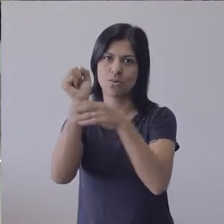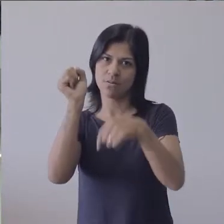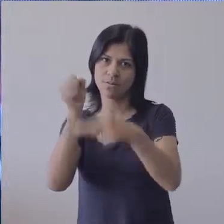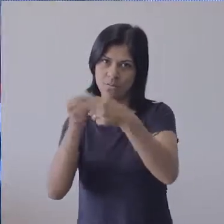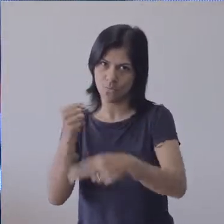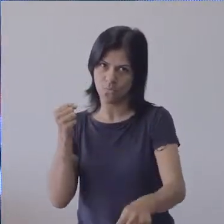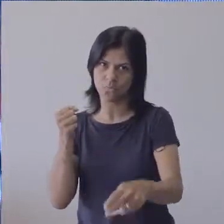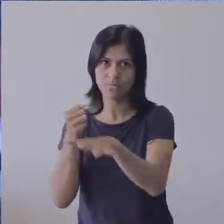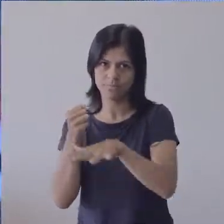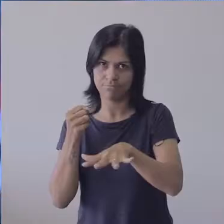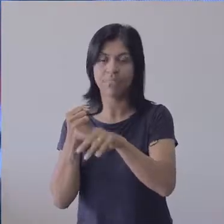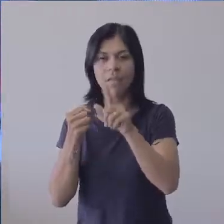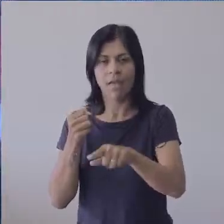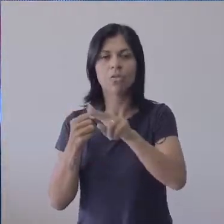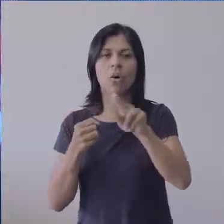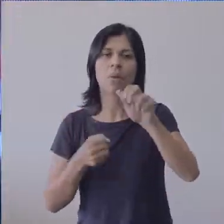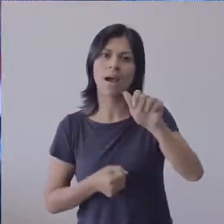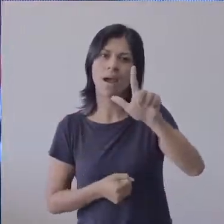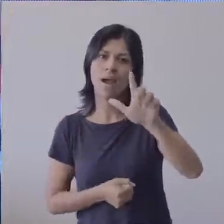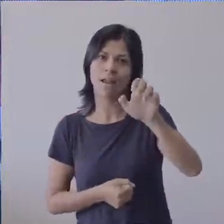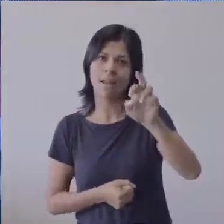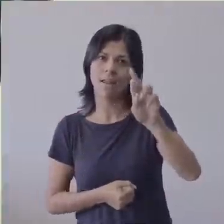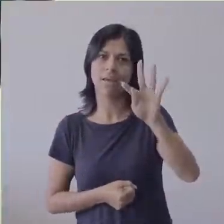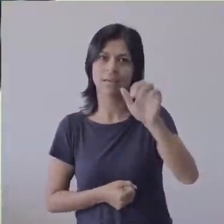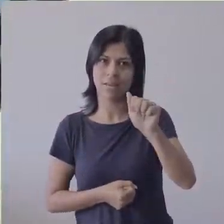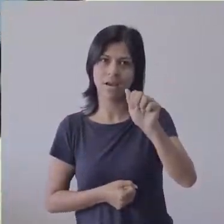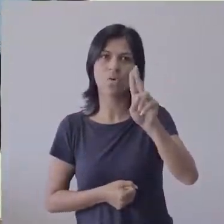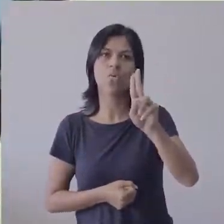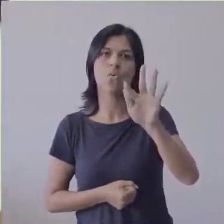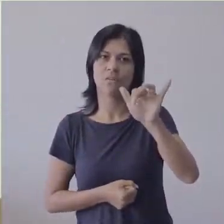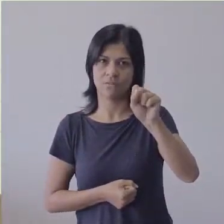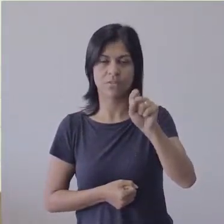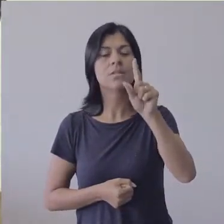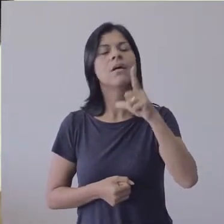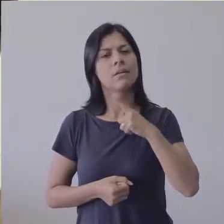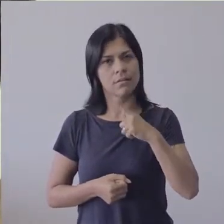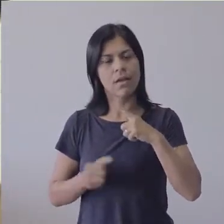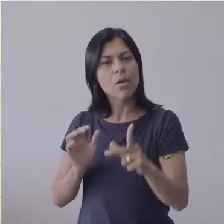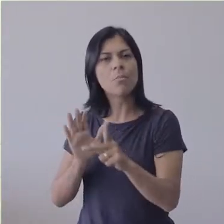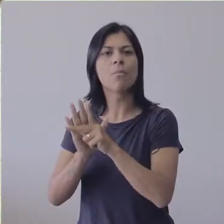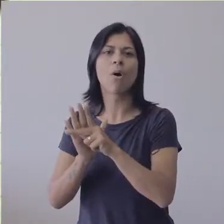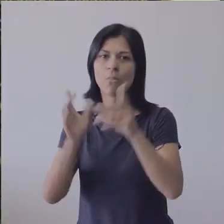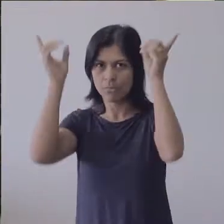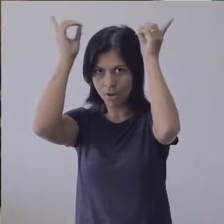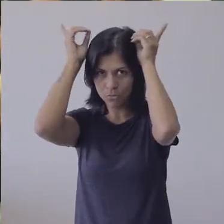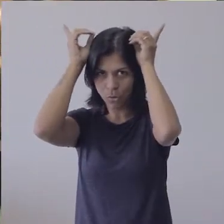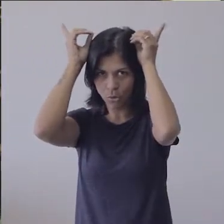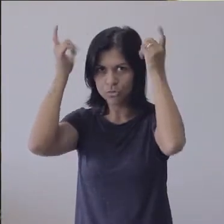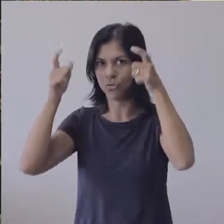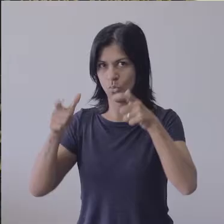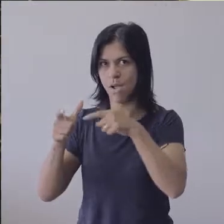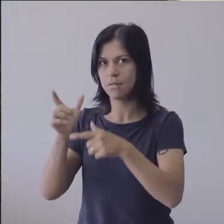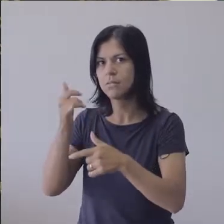universidade. É o Alerta UFIS, que está disponível para download para o sistema operacional Android. O Alerta